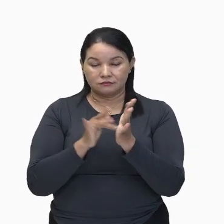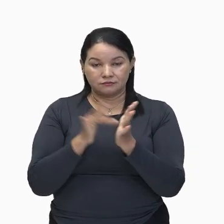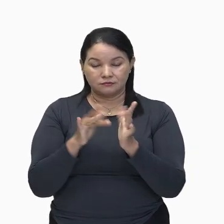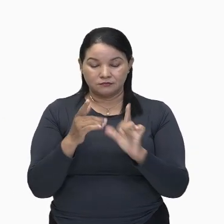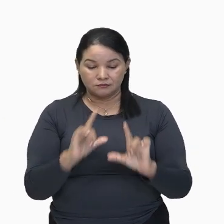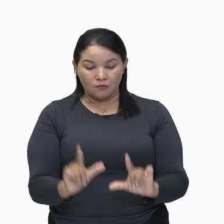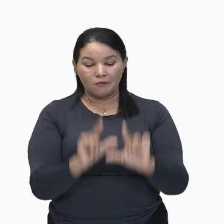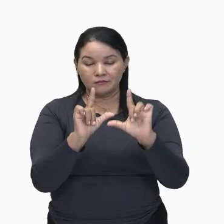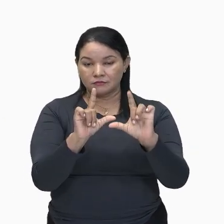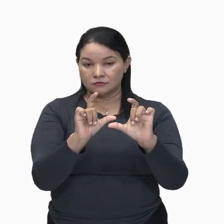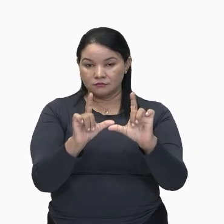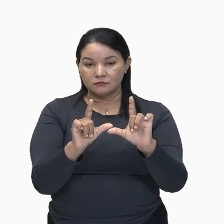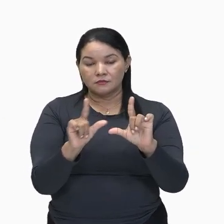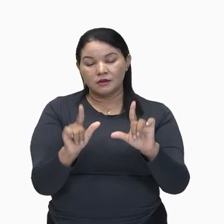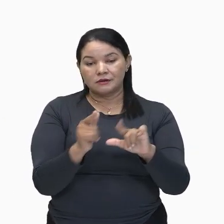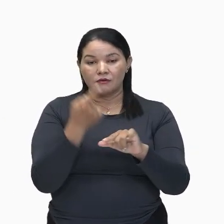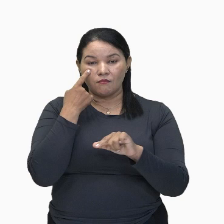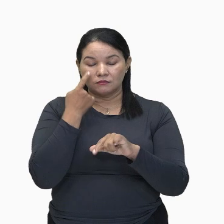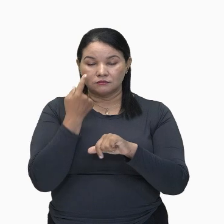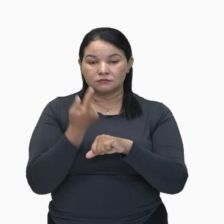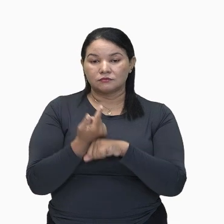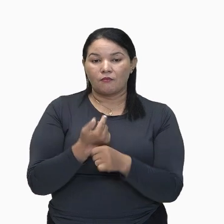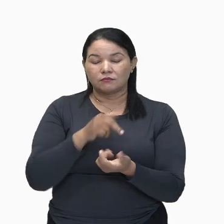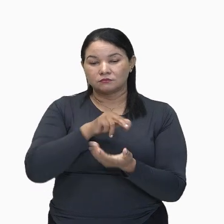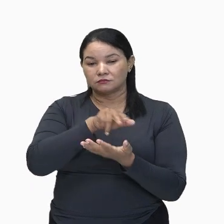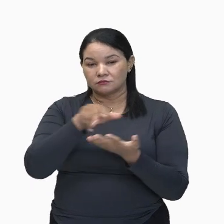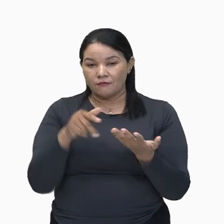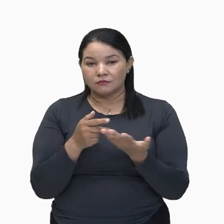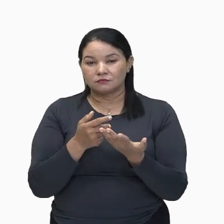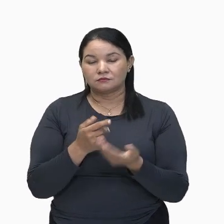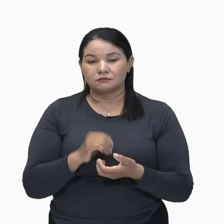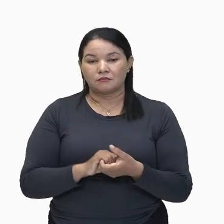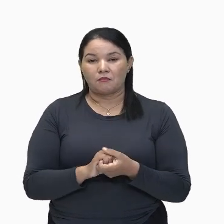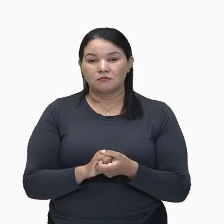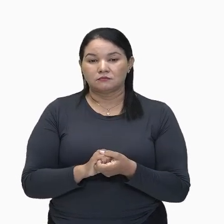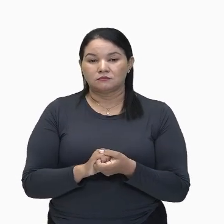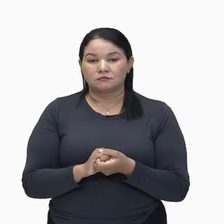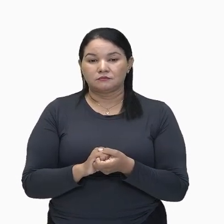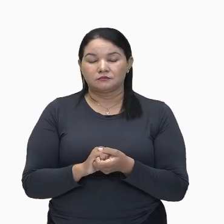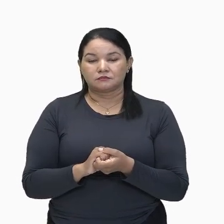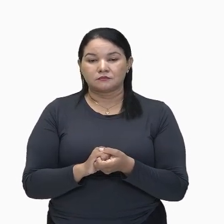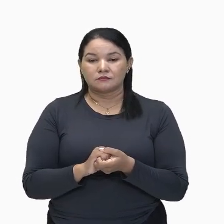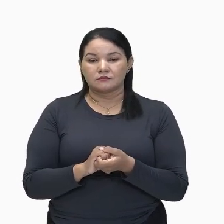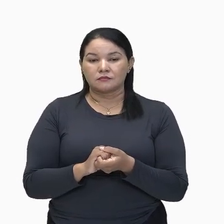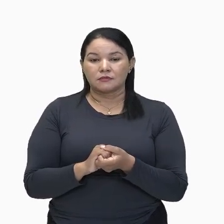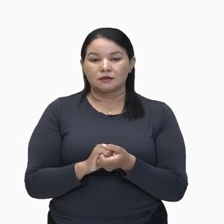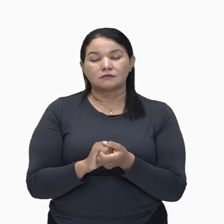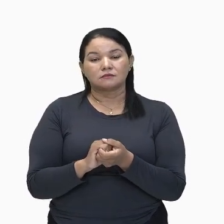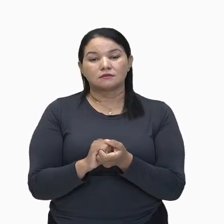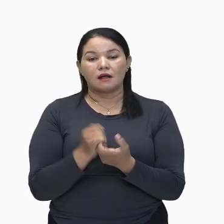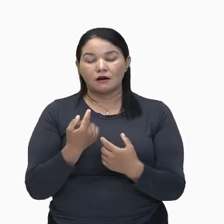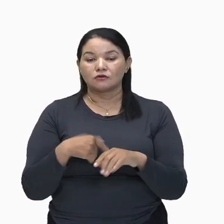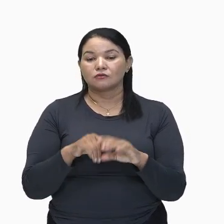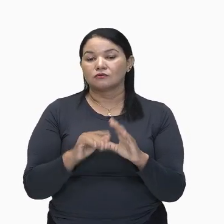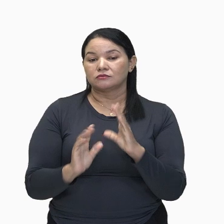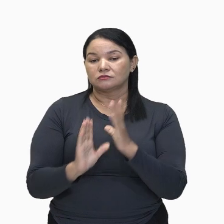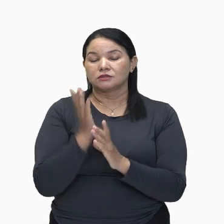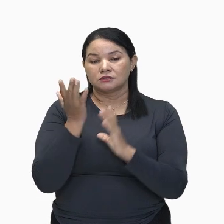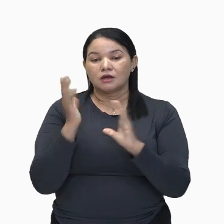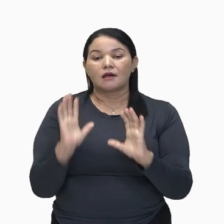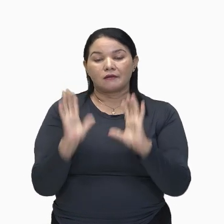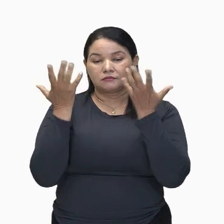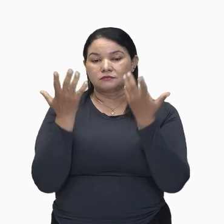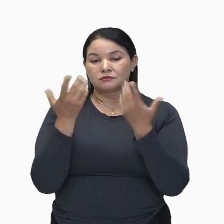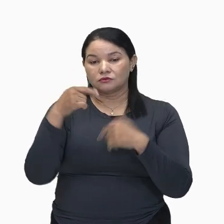celular, Desse QR Code, E vocês vão verificar, Todas as óperas, Que aconteceram,